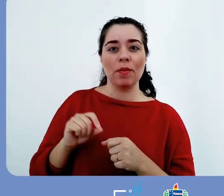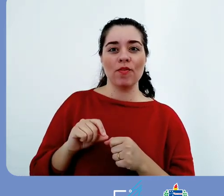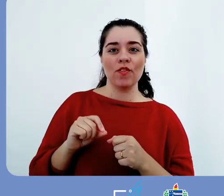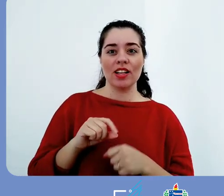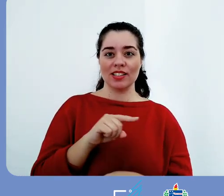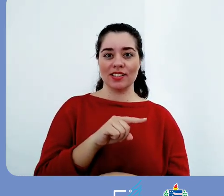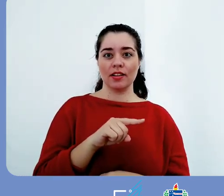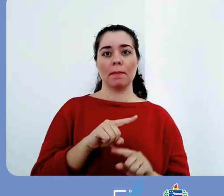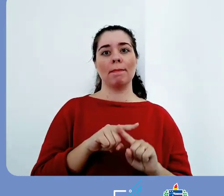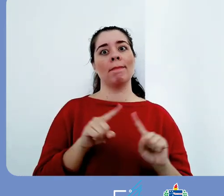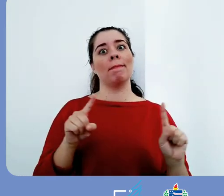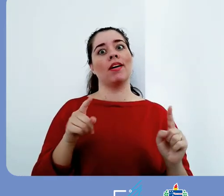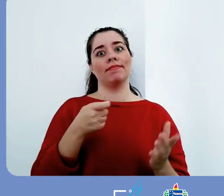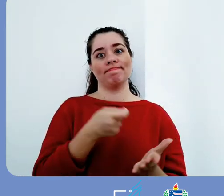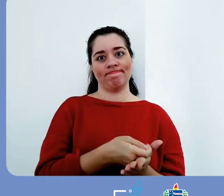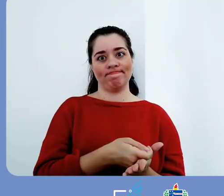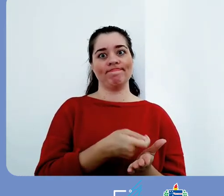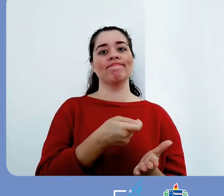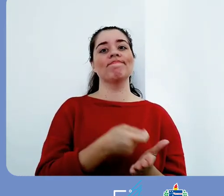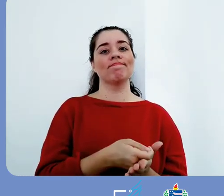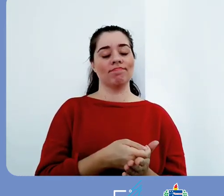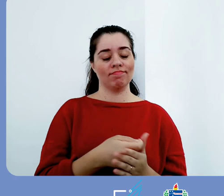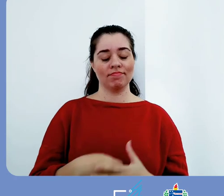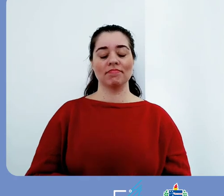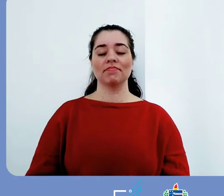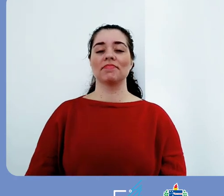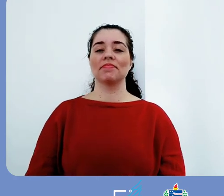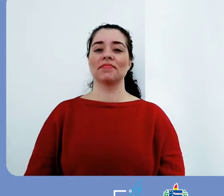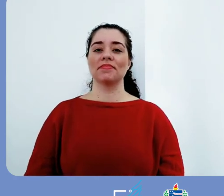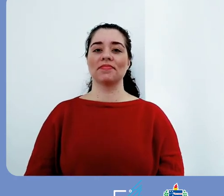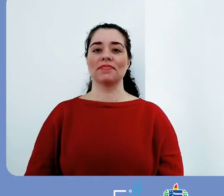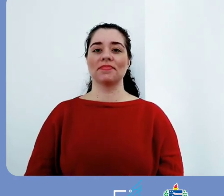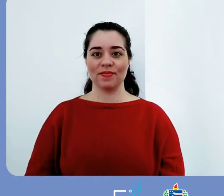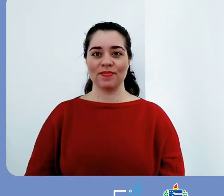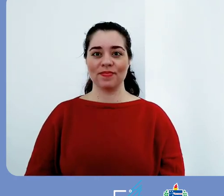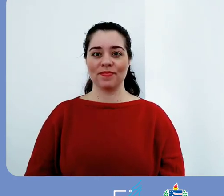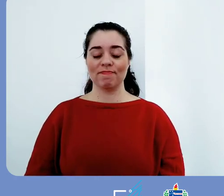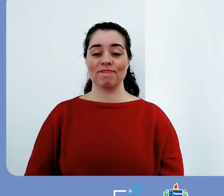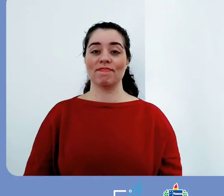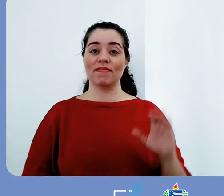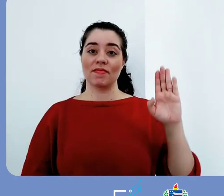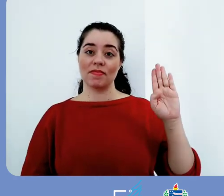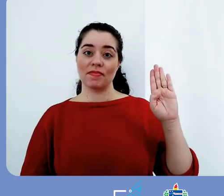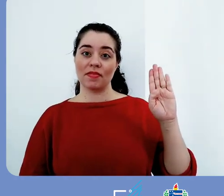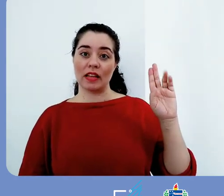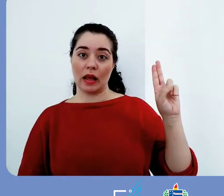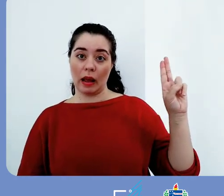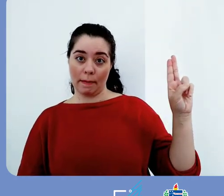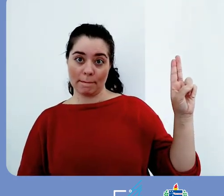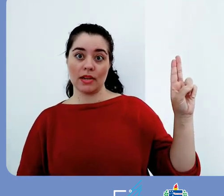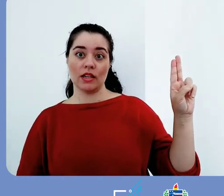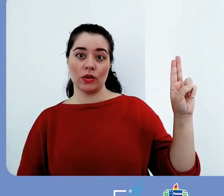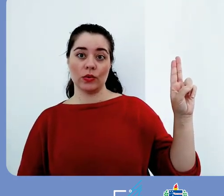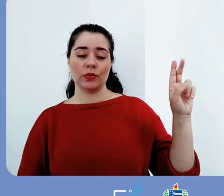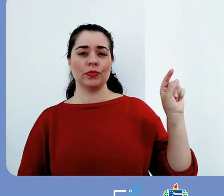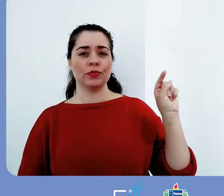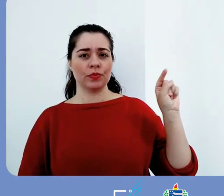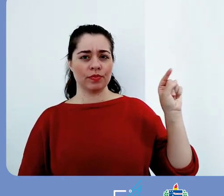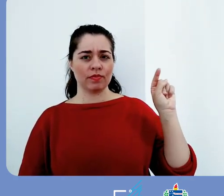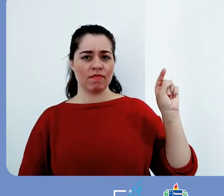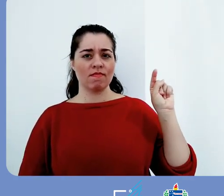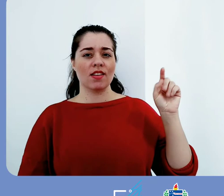A BU, ela está construindo atualmente uma política informacional para o repositório institucional.